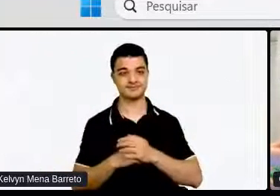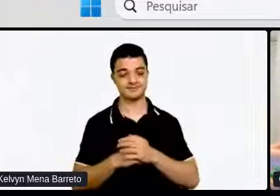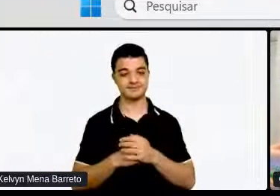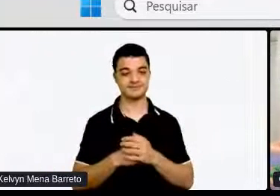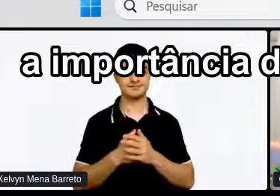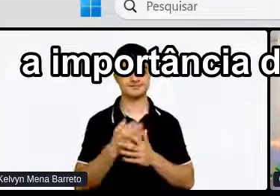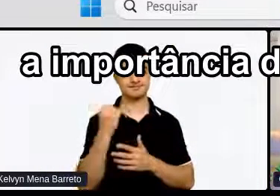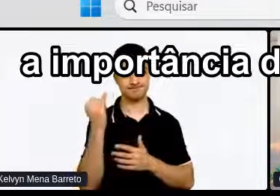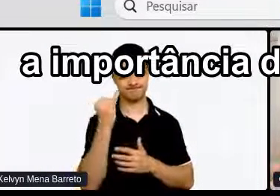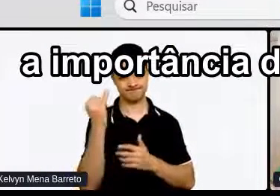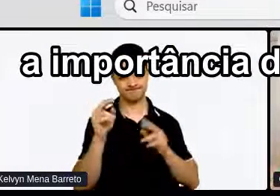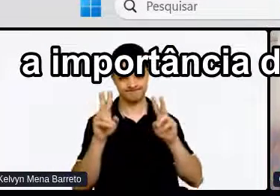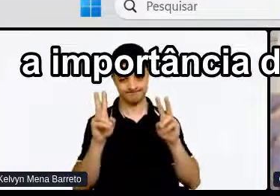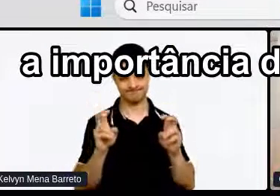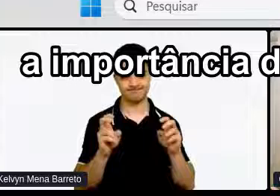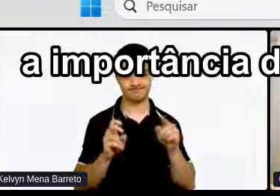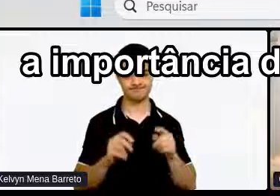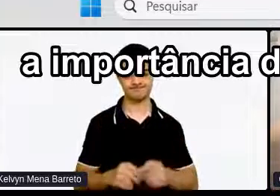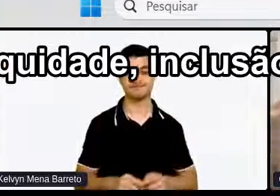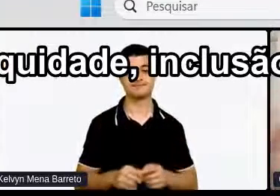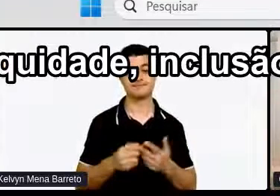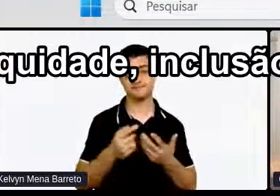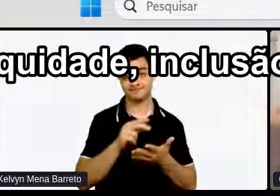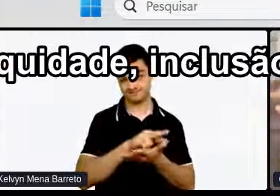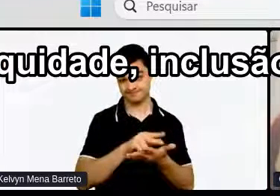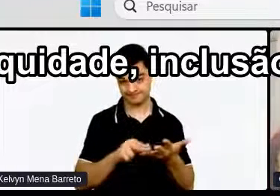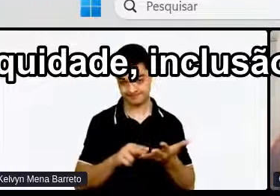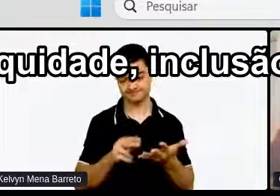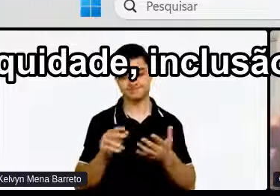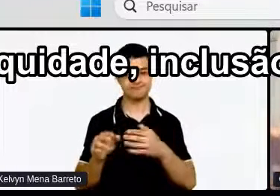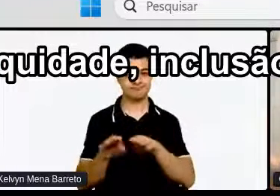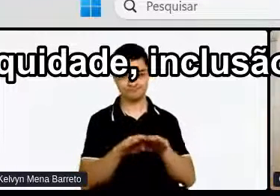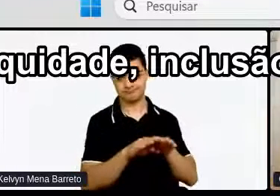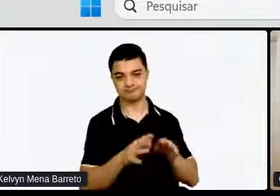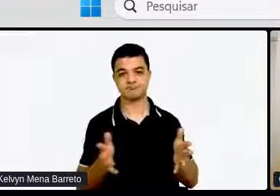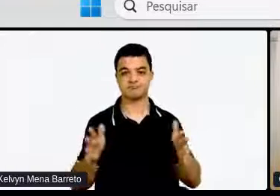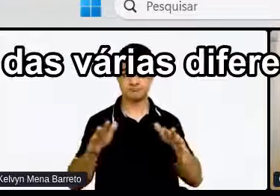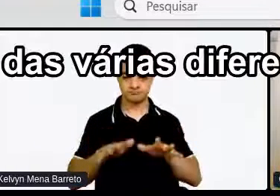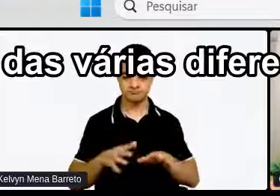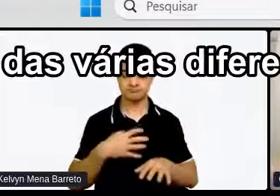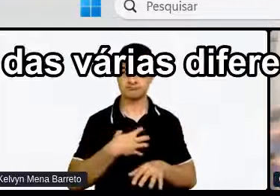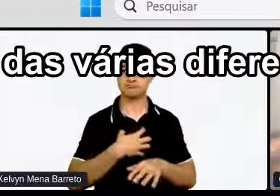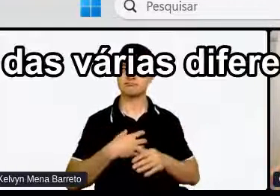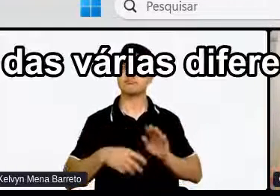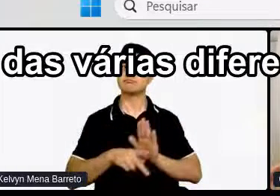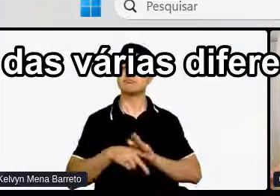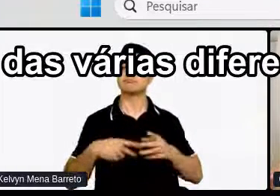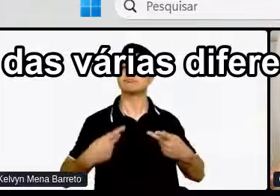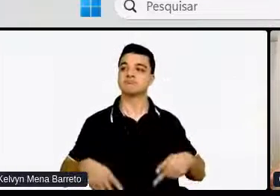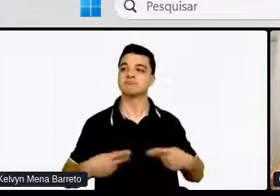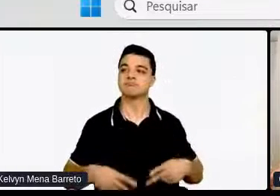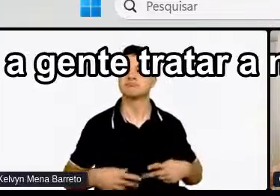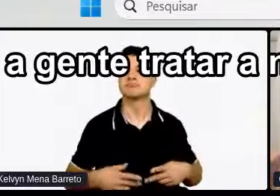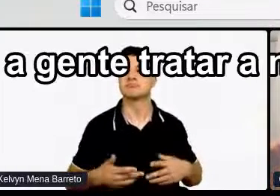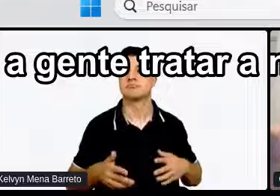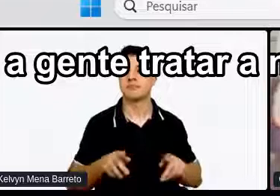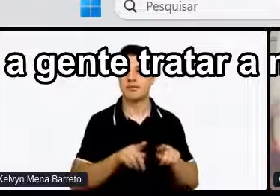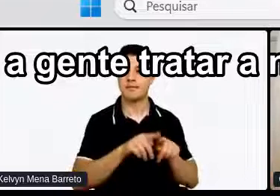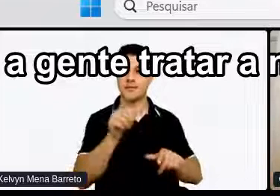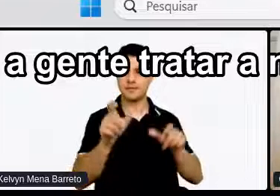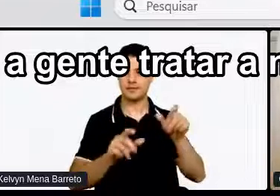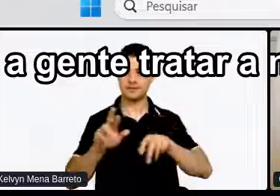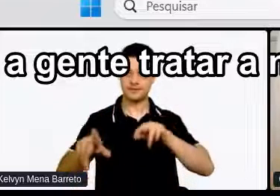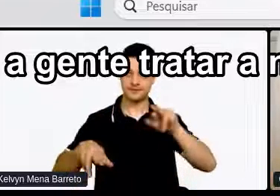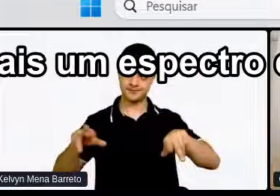A importância De diversidade Cuidado Inclusão Pertencimento Das várias Diferenças humanas E a gente